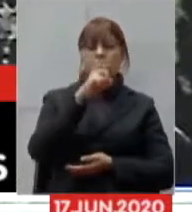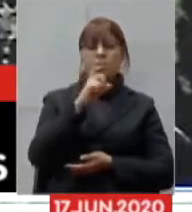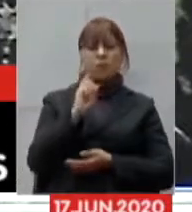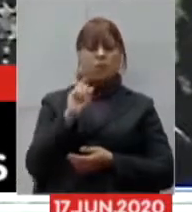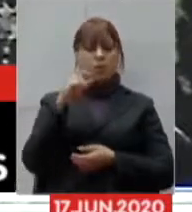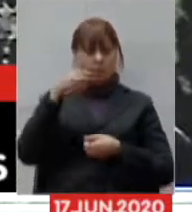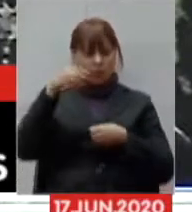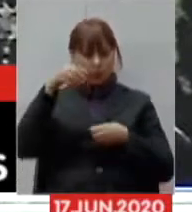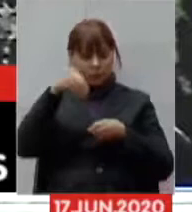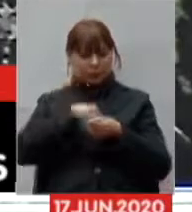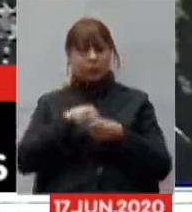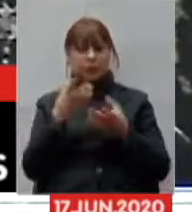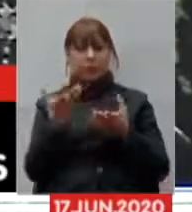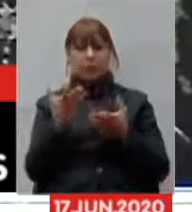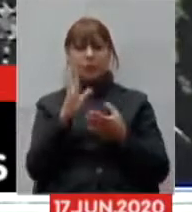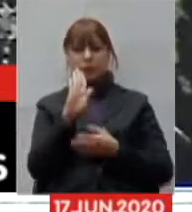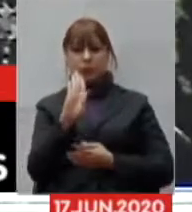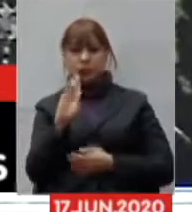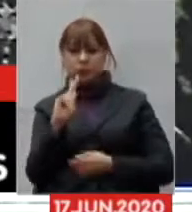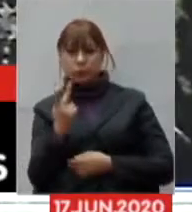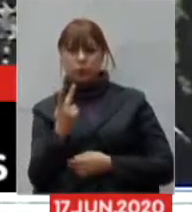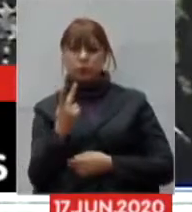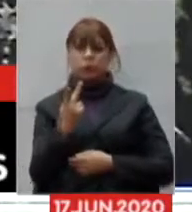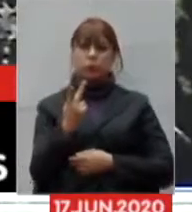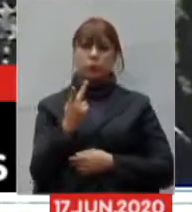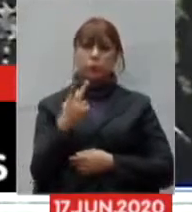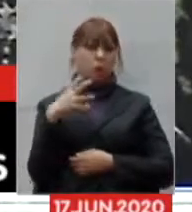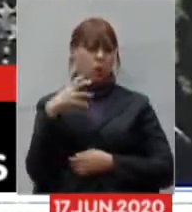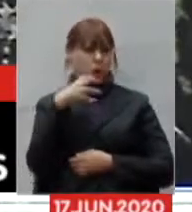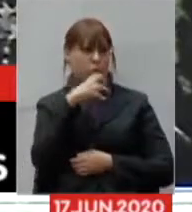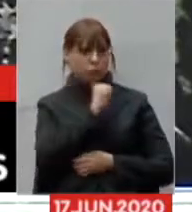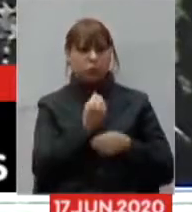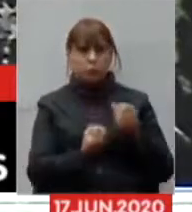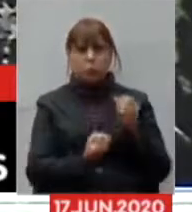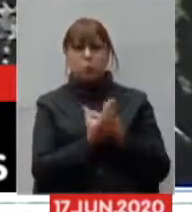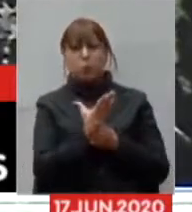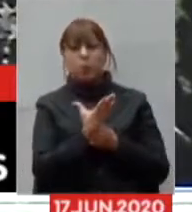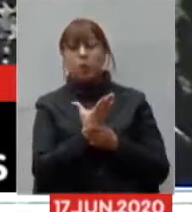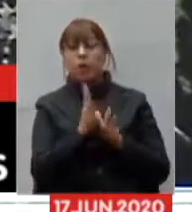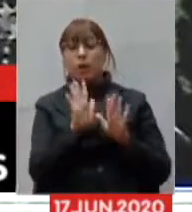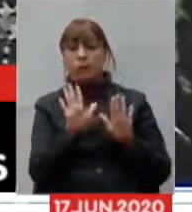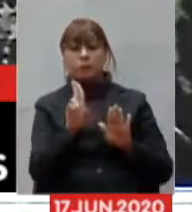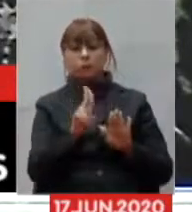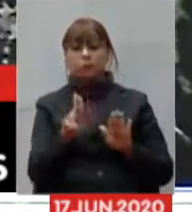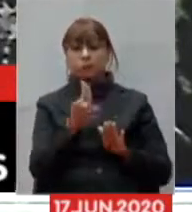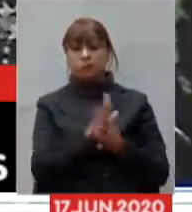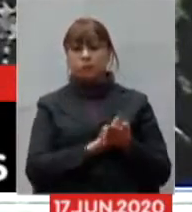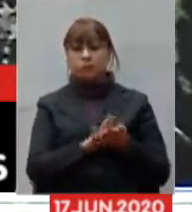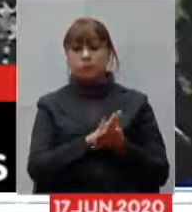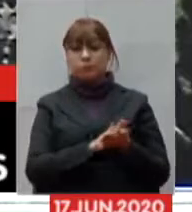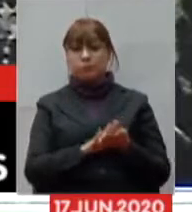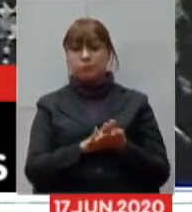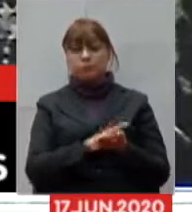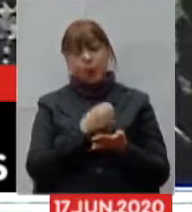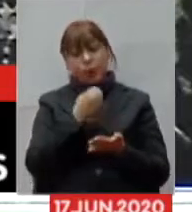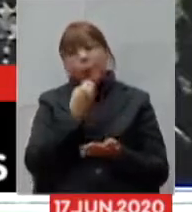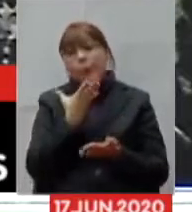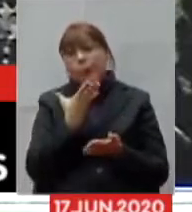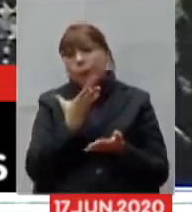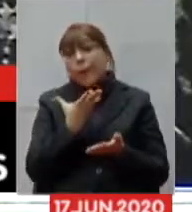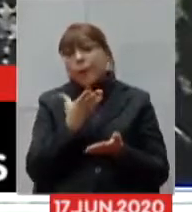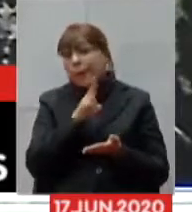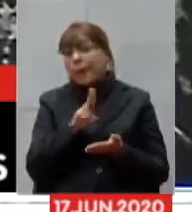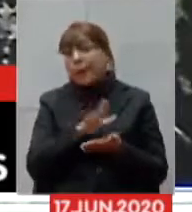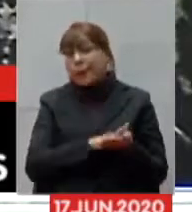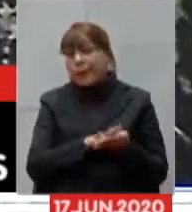Horizonte que foi feito com muita rapidez e que não está sendo utilizado ainda bem que não